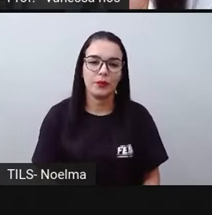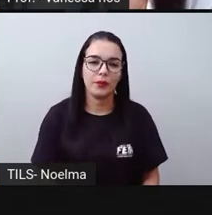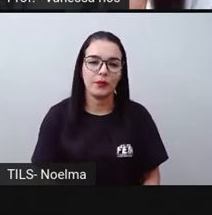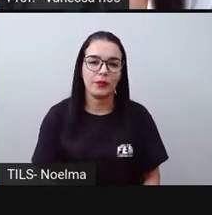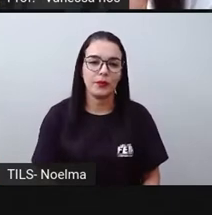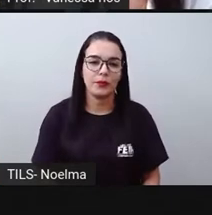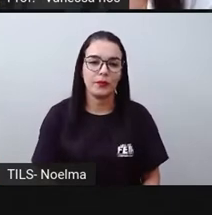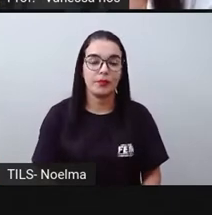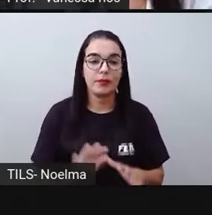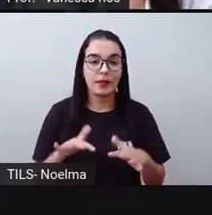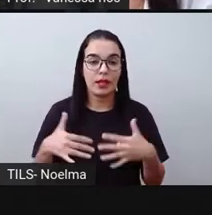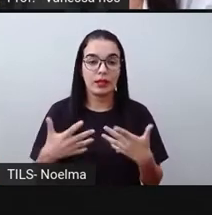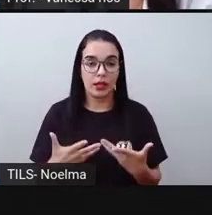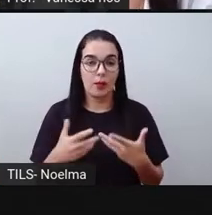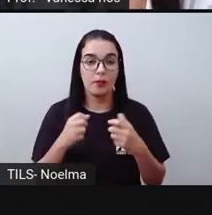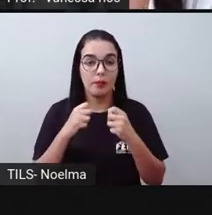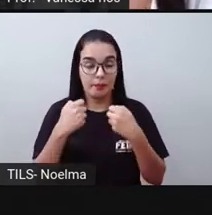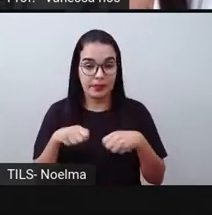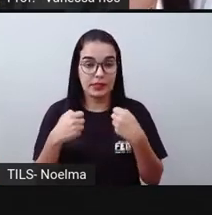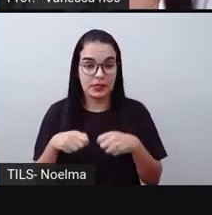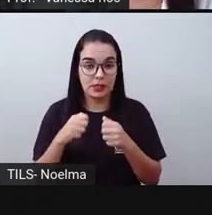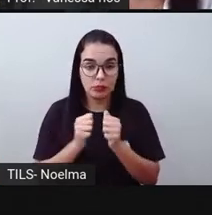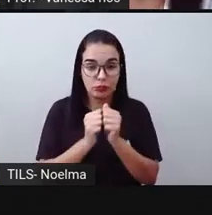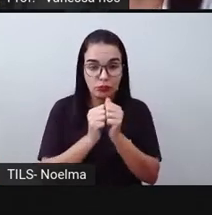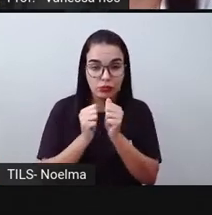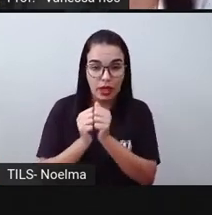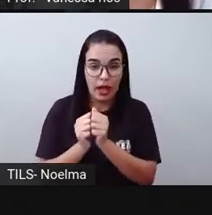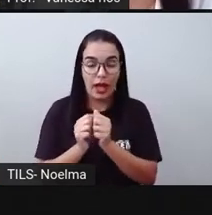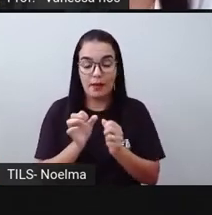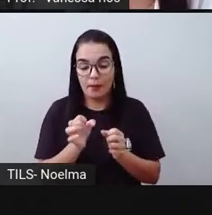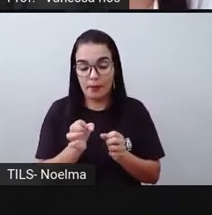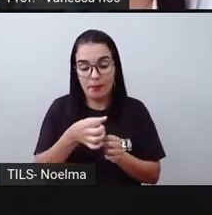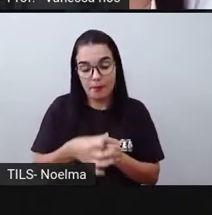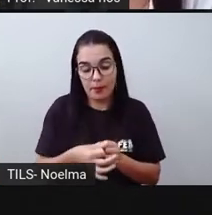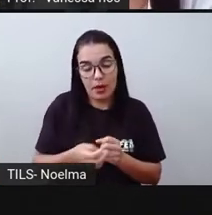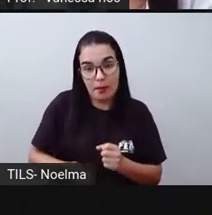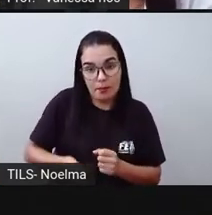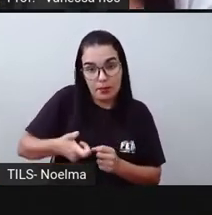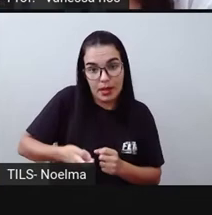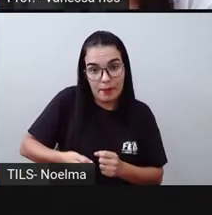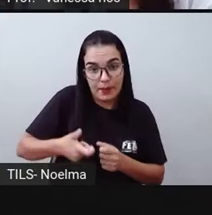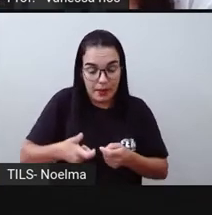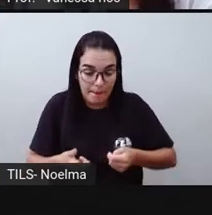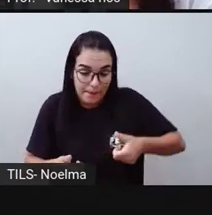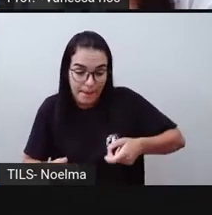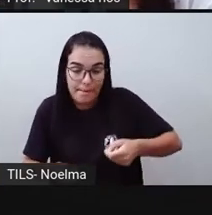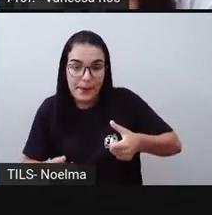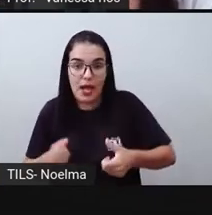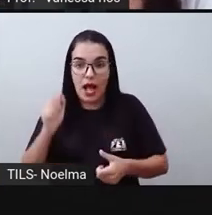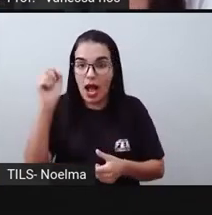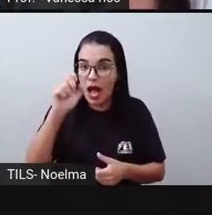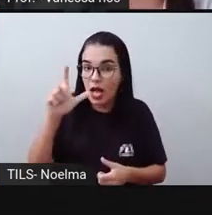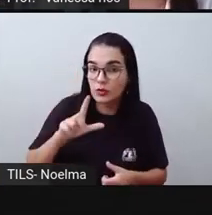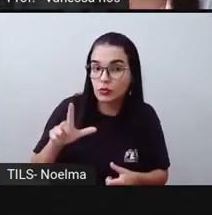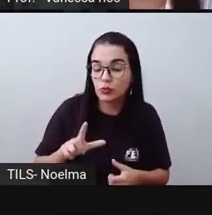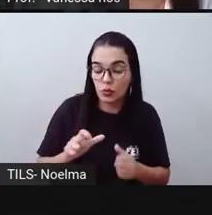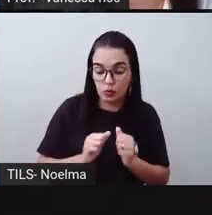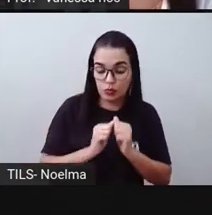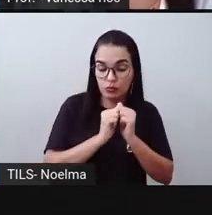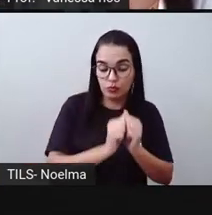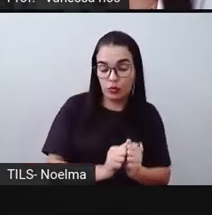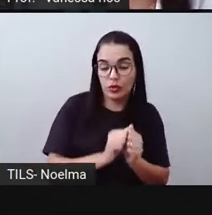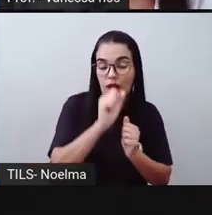Então, devemos juntar as bolas azuis com as bolas verdes. Isto é, juntar a